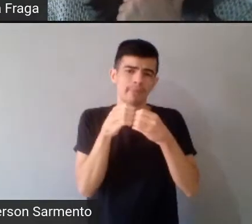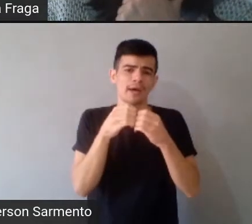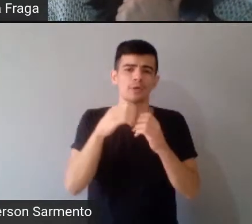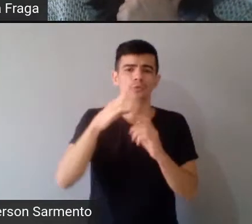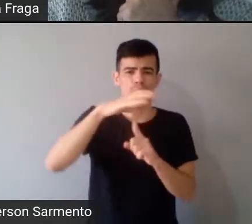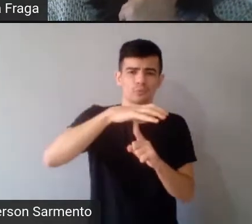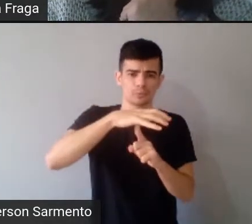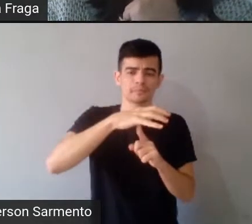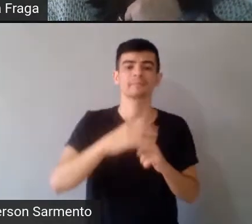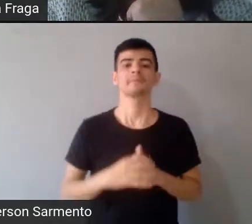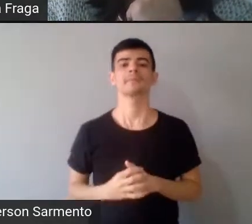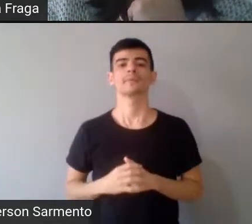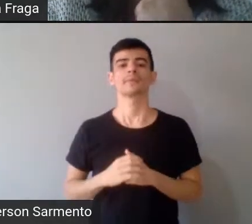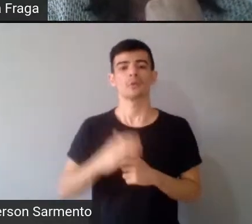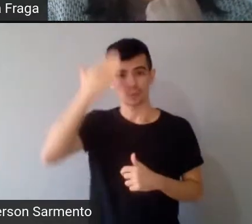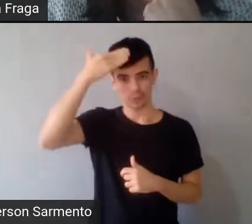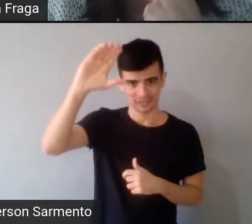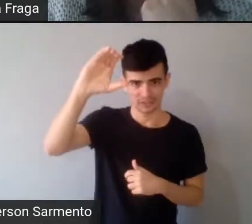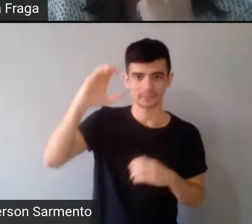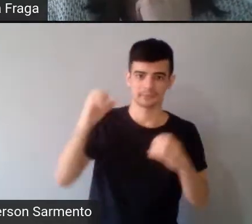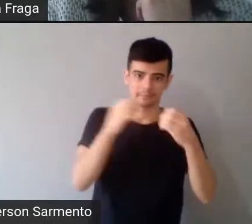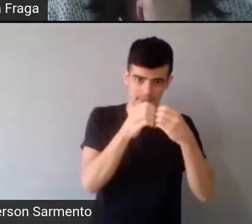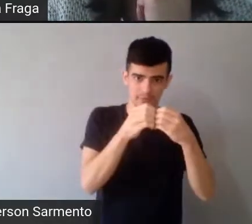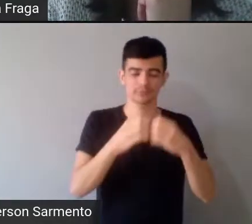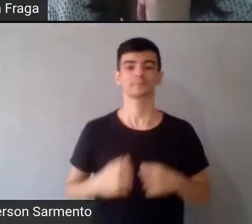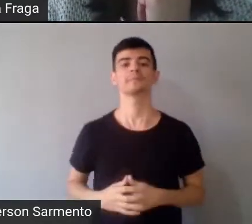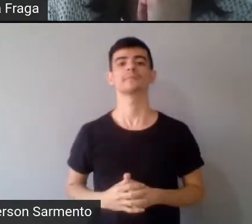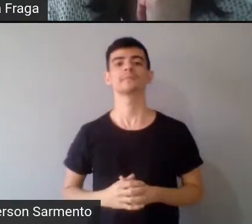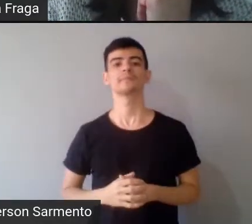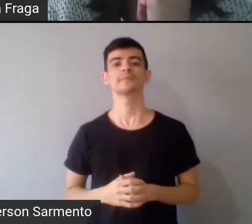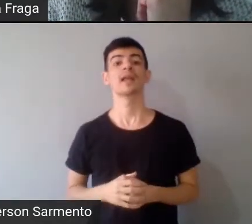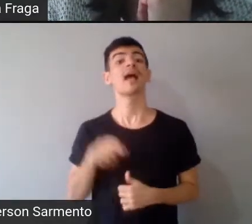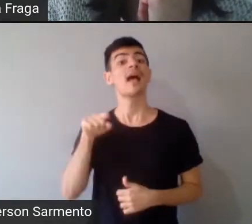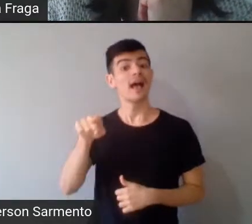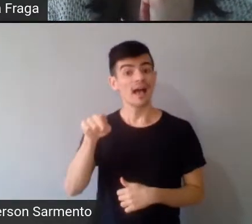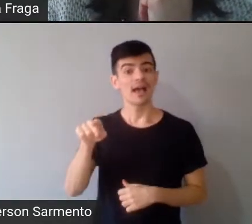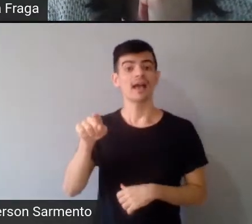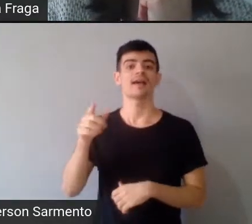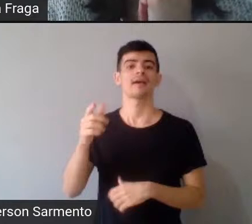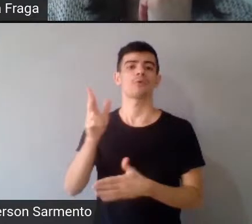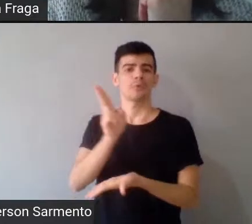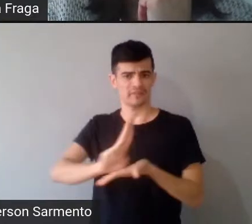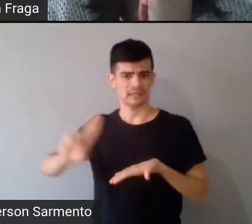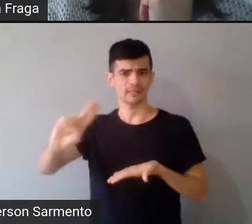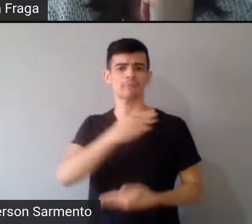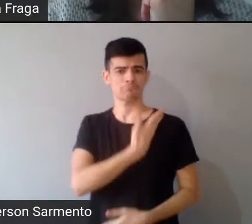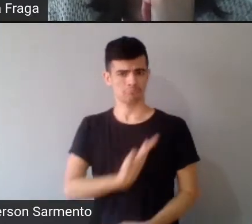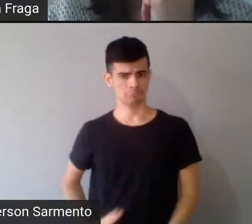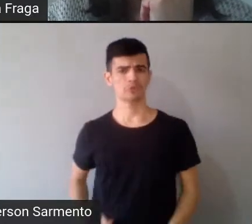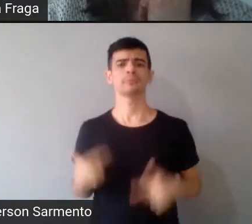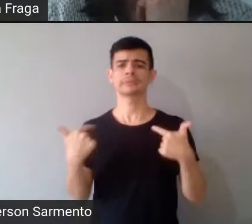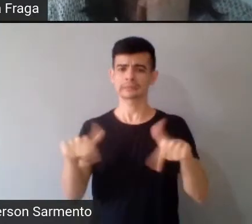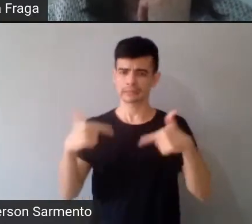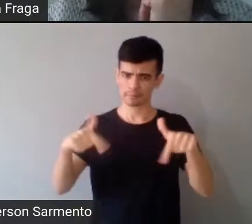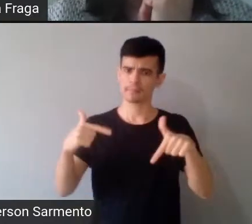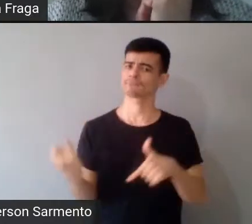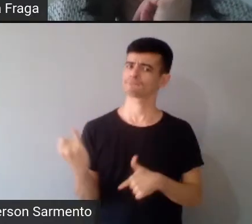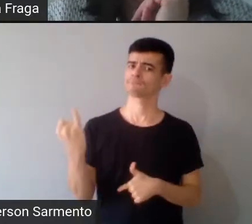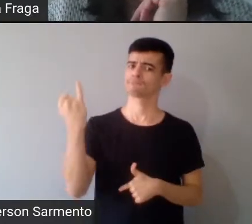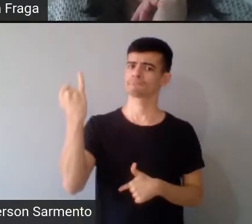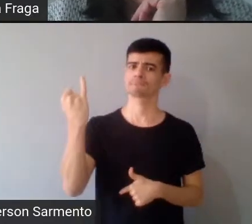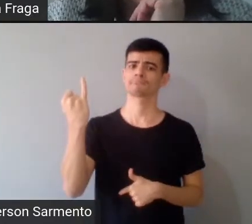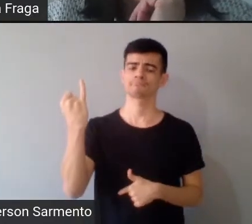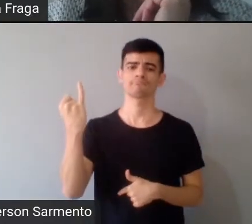já, mas não é muito conhecida, uma instituição pública, né, que faz, acho que um trabalho importante quanto à universidade pública, né, vamos aqui